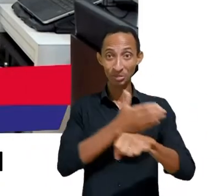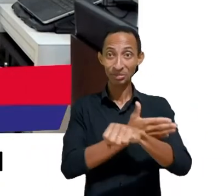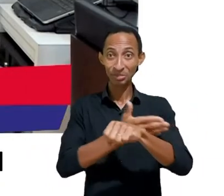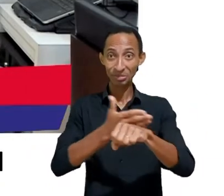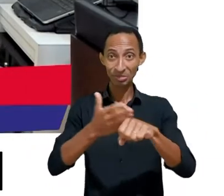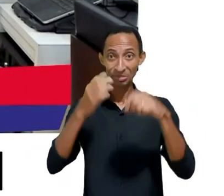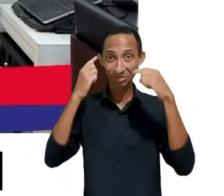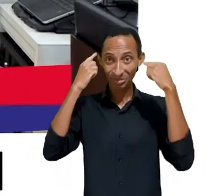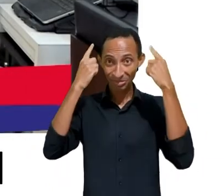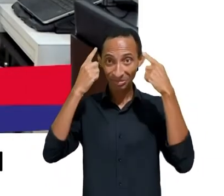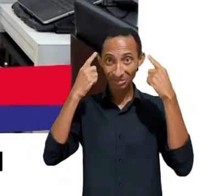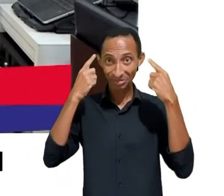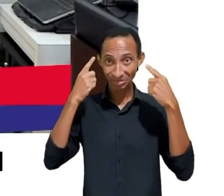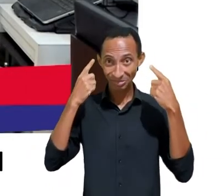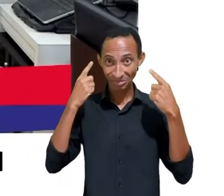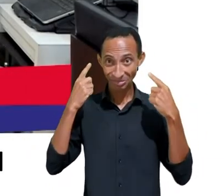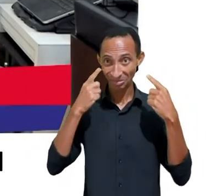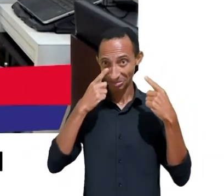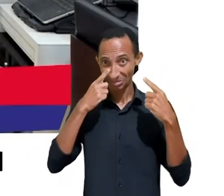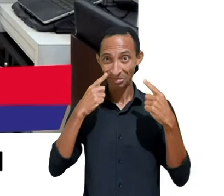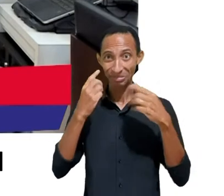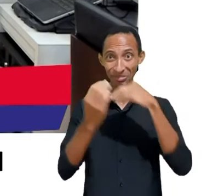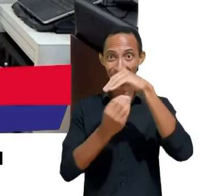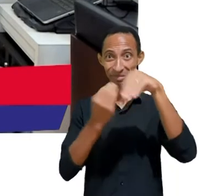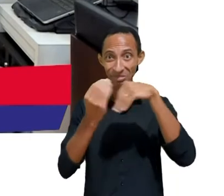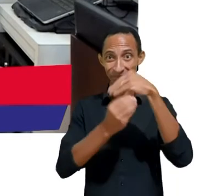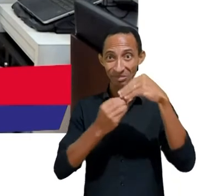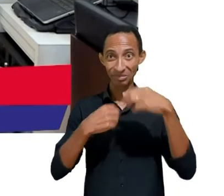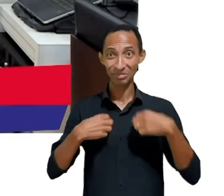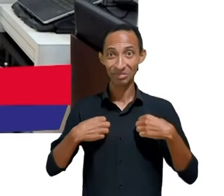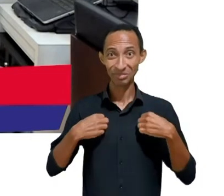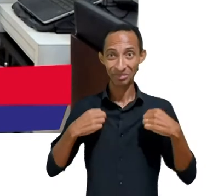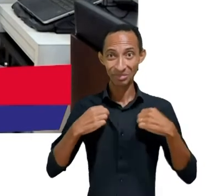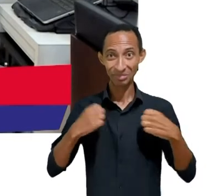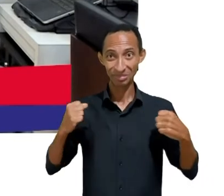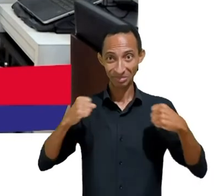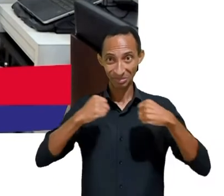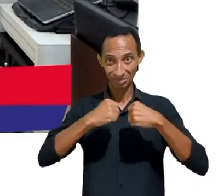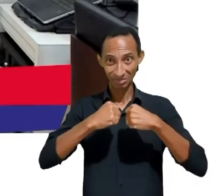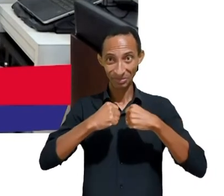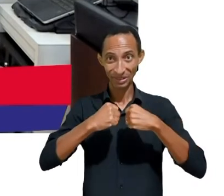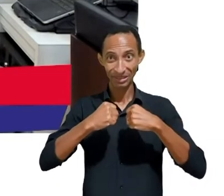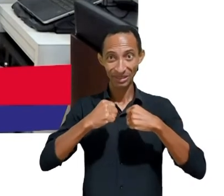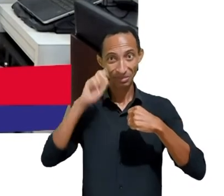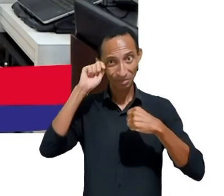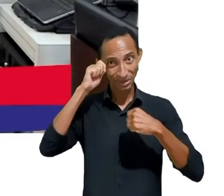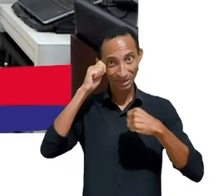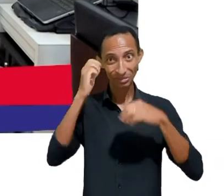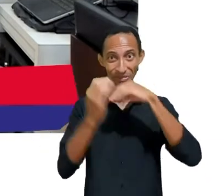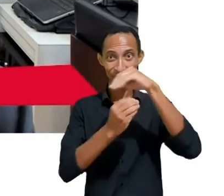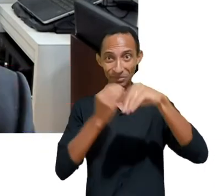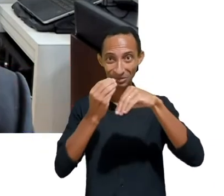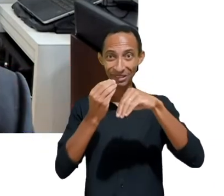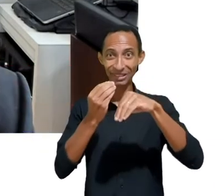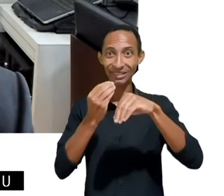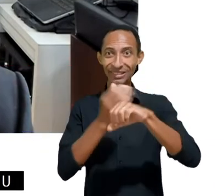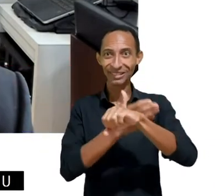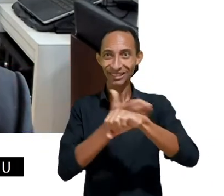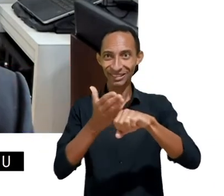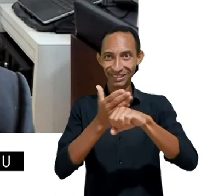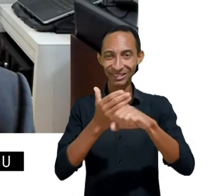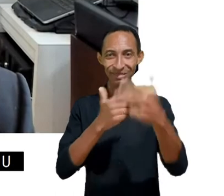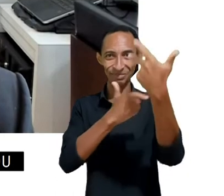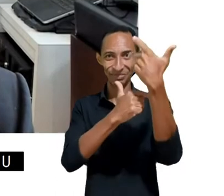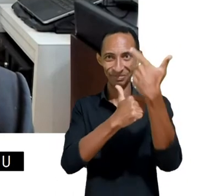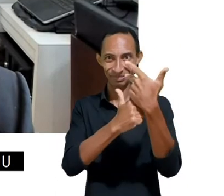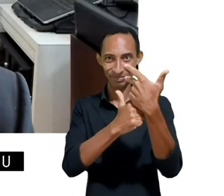olhos verdes. Estou usando uma camisa branca e preta e um terno preto. Estou sentada em frente à câmera e no escritório da minha